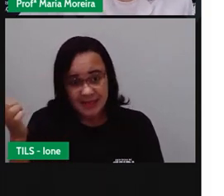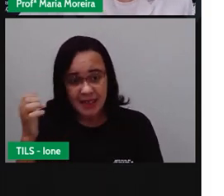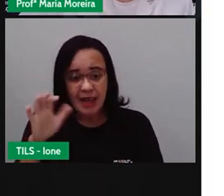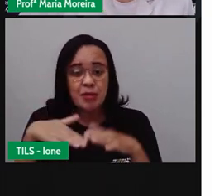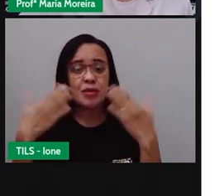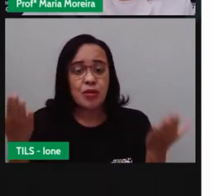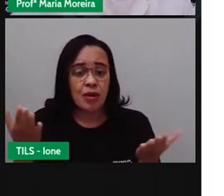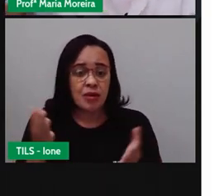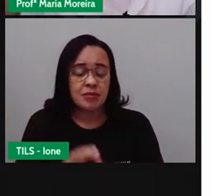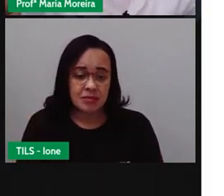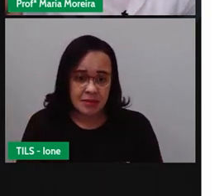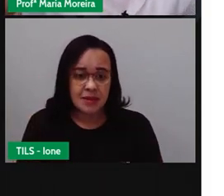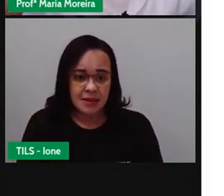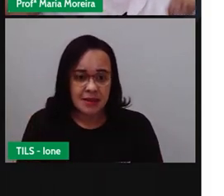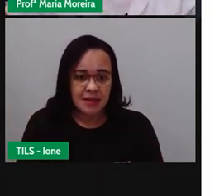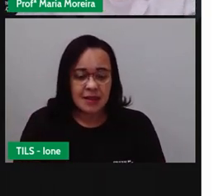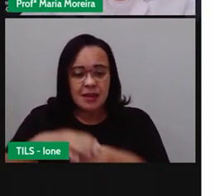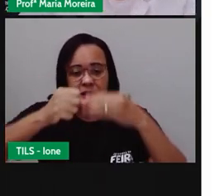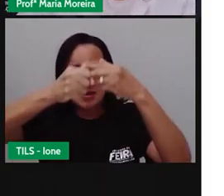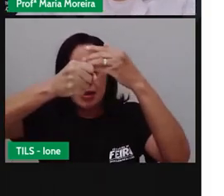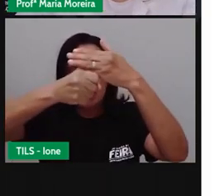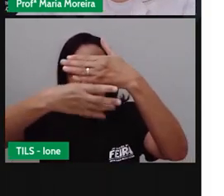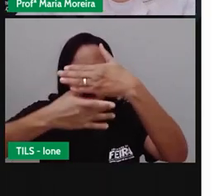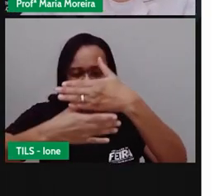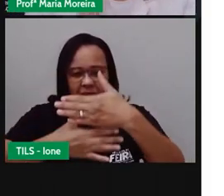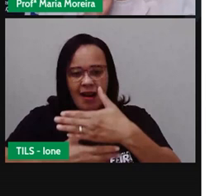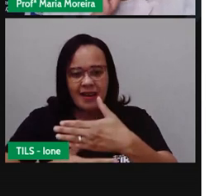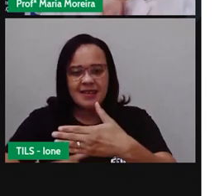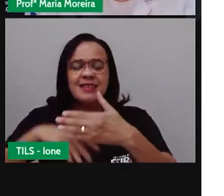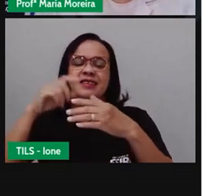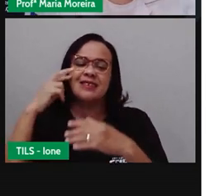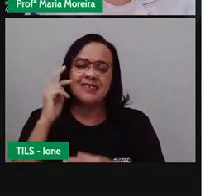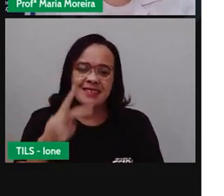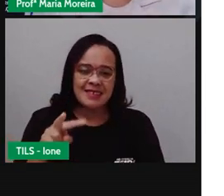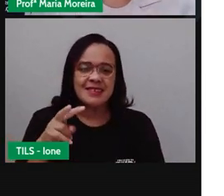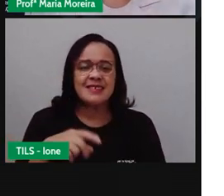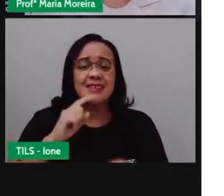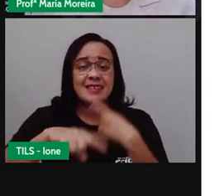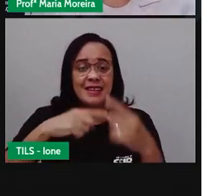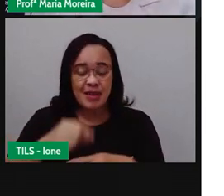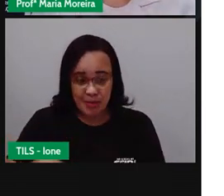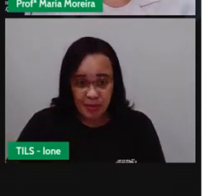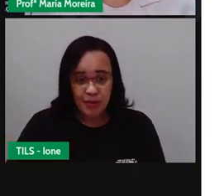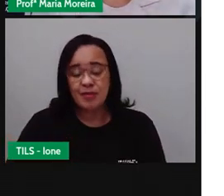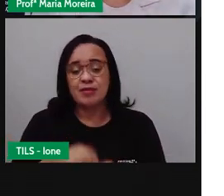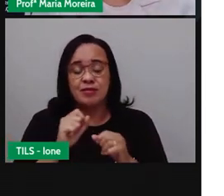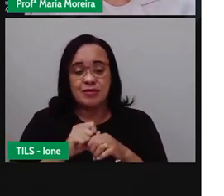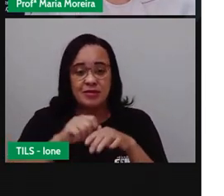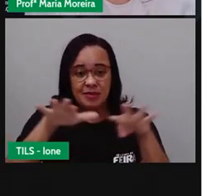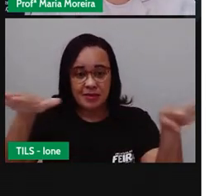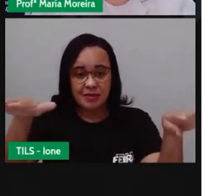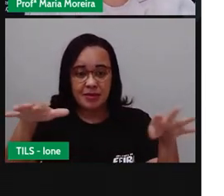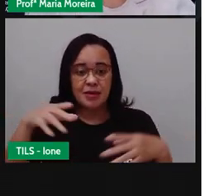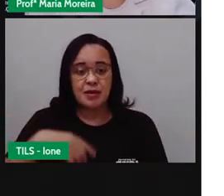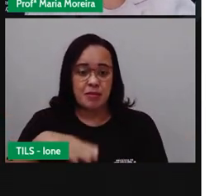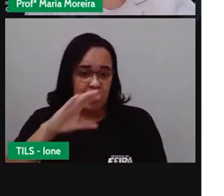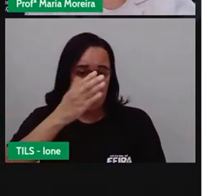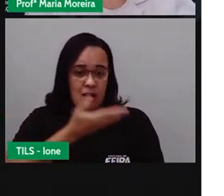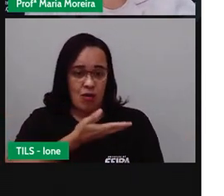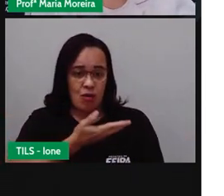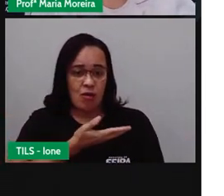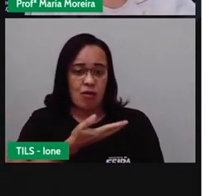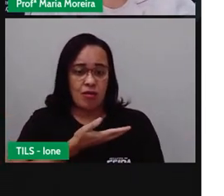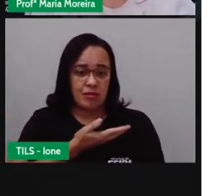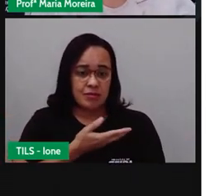quais são os outros? Que tal escrever aqui embaixo para a gente saber e você compartilhar com os meus colegas que estão aqui no chat. Vamos lá agora,